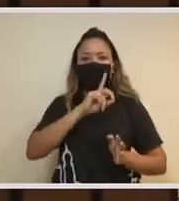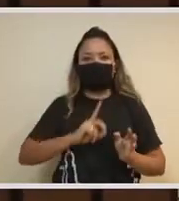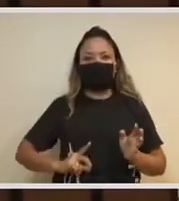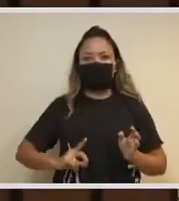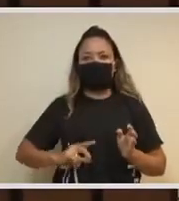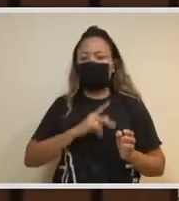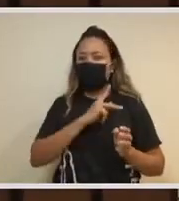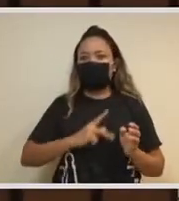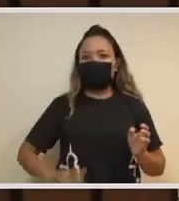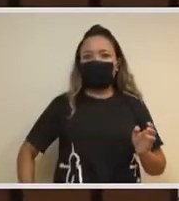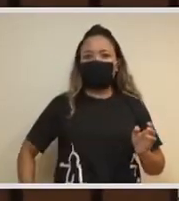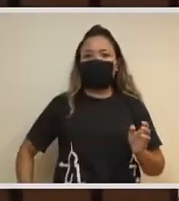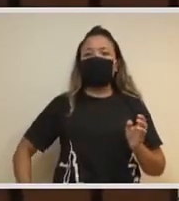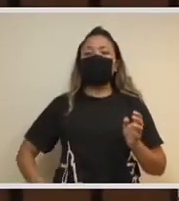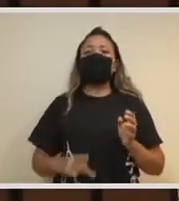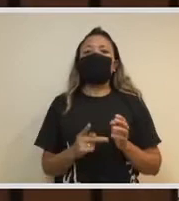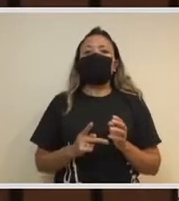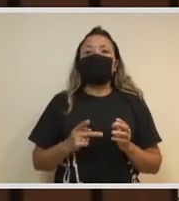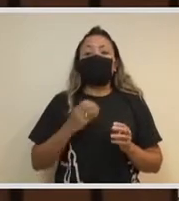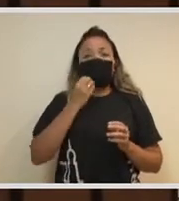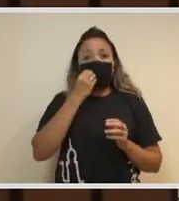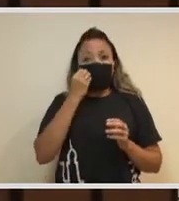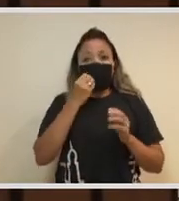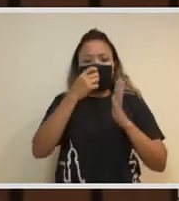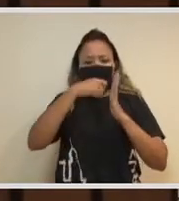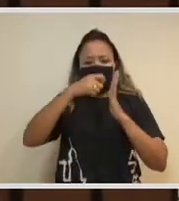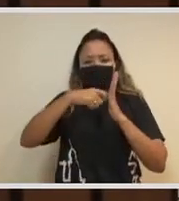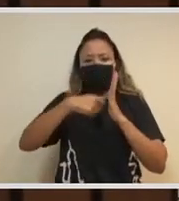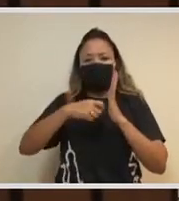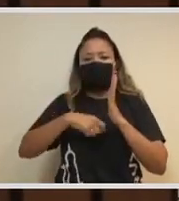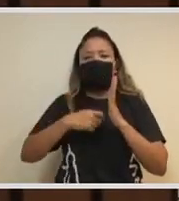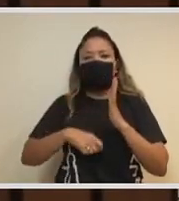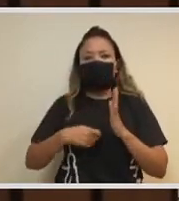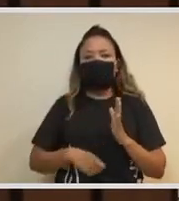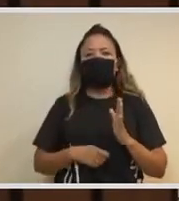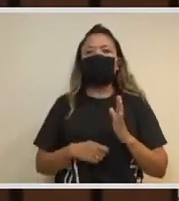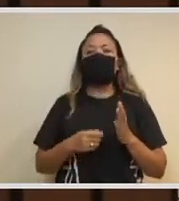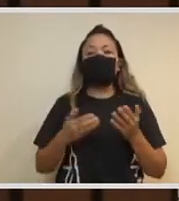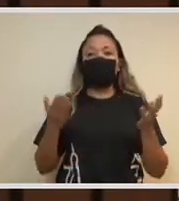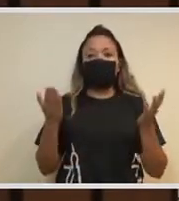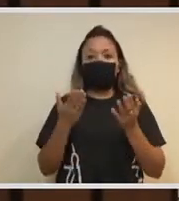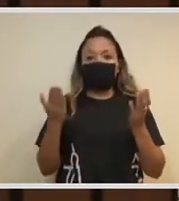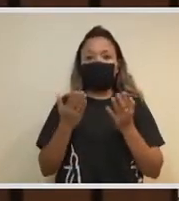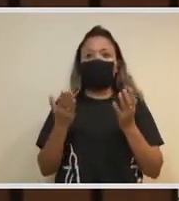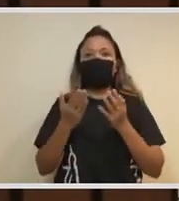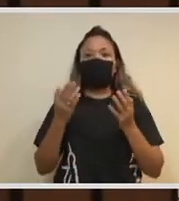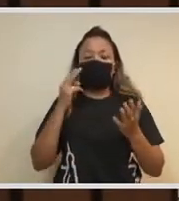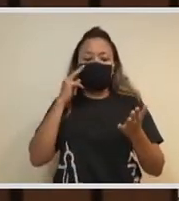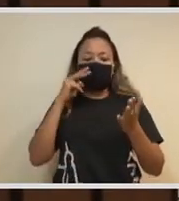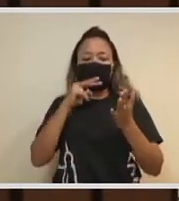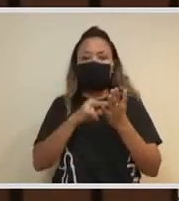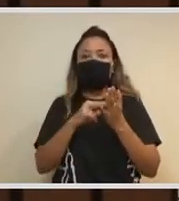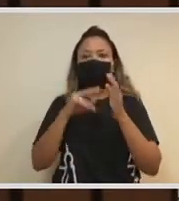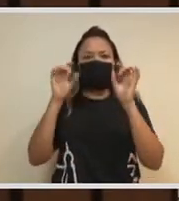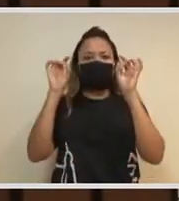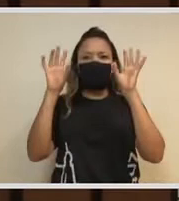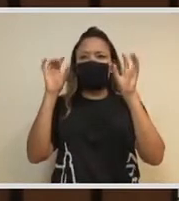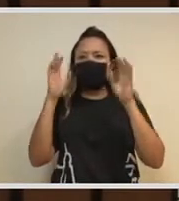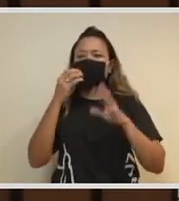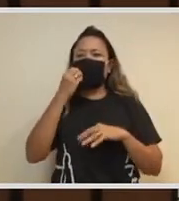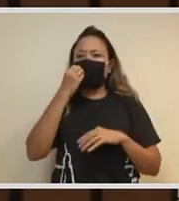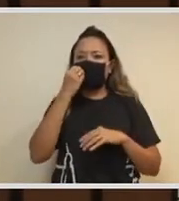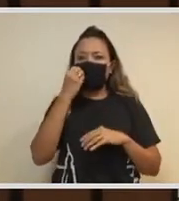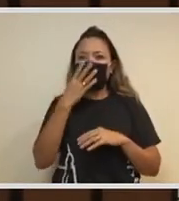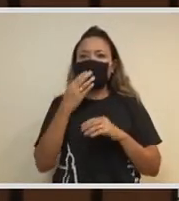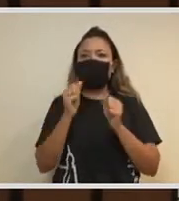particularmente, na visão do complexo econômico e industrial da saúde. Paulo, será muito